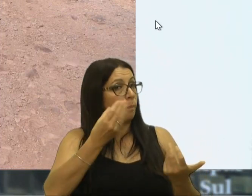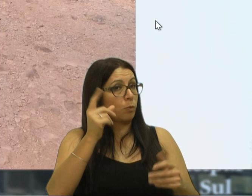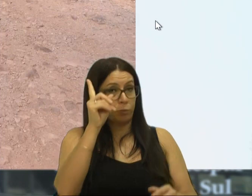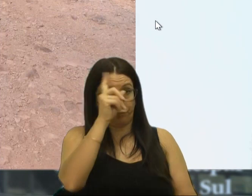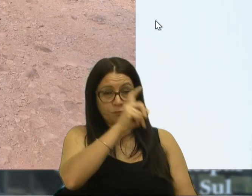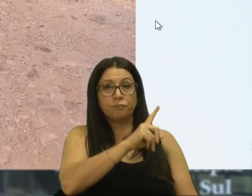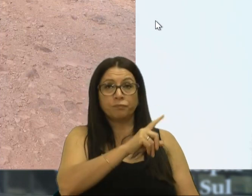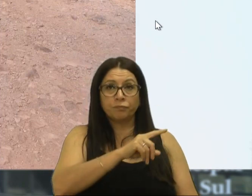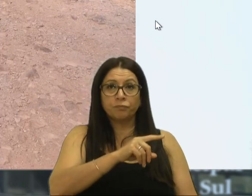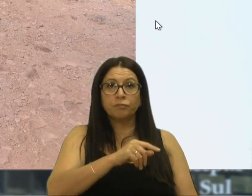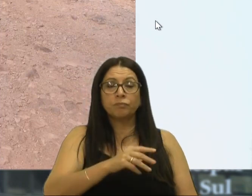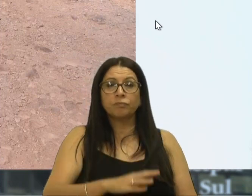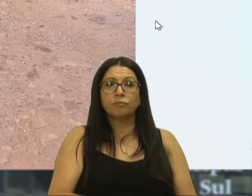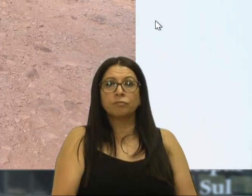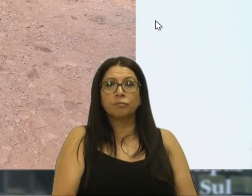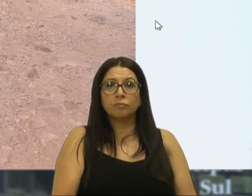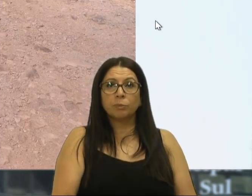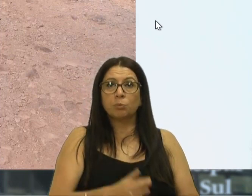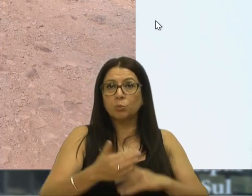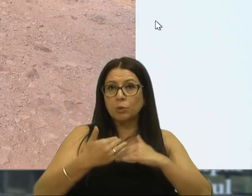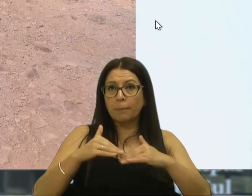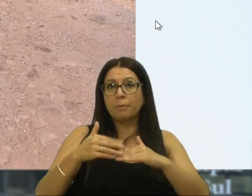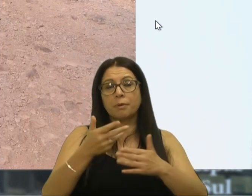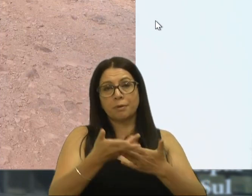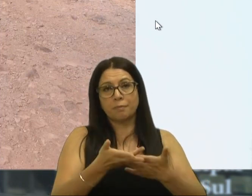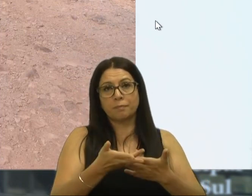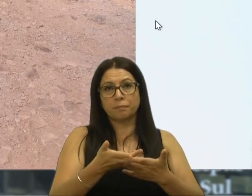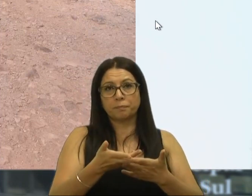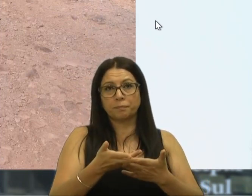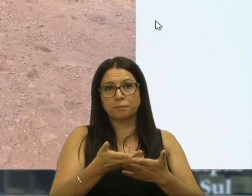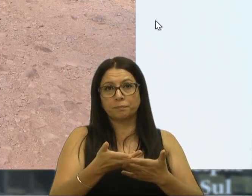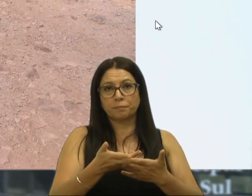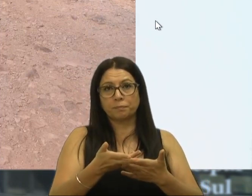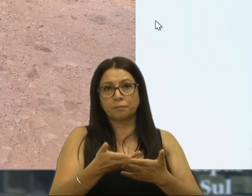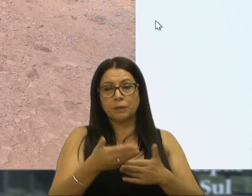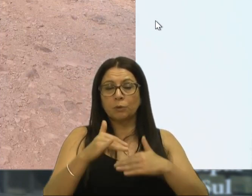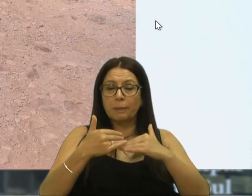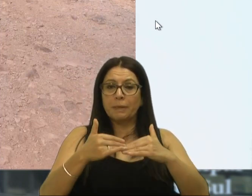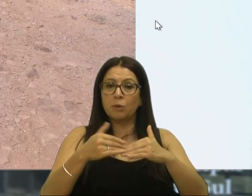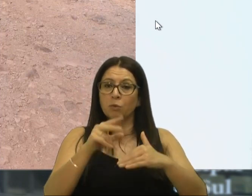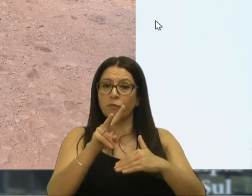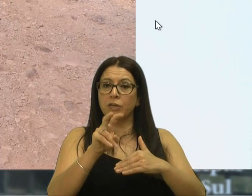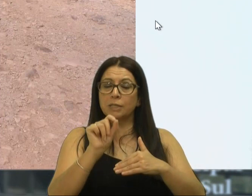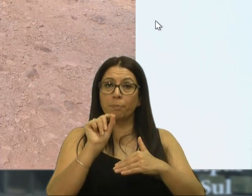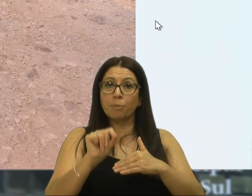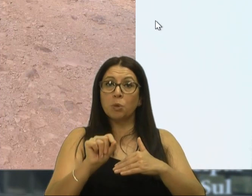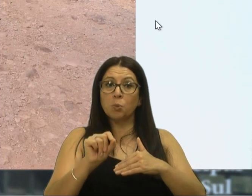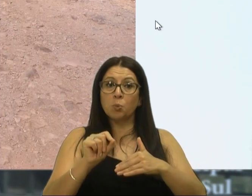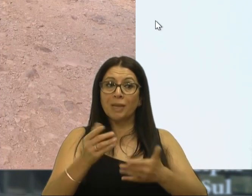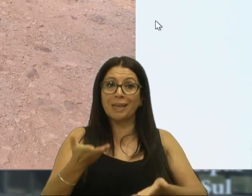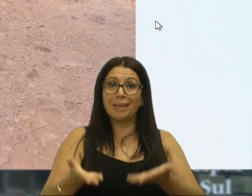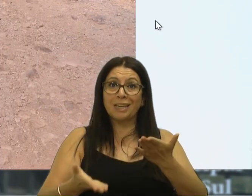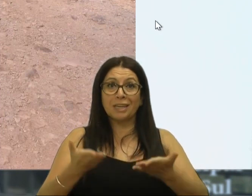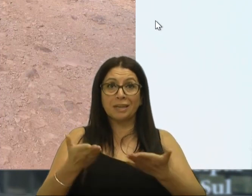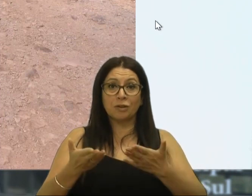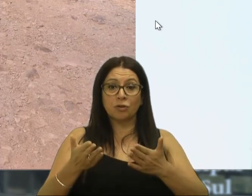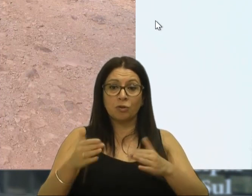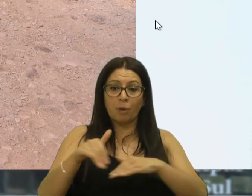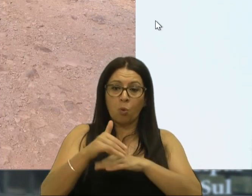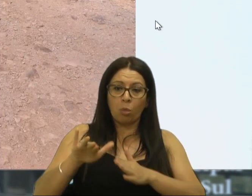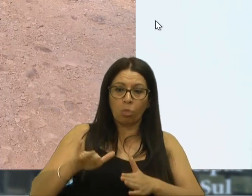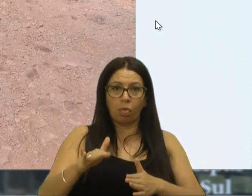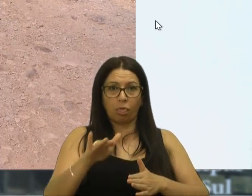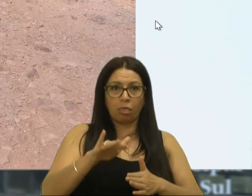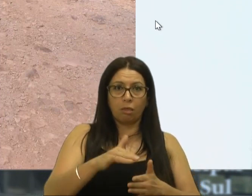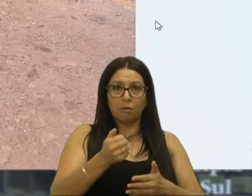dificuldade para os caminhões aí, bota um caminhão trocado aí com 25 mil quilos em cima, uma estrada de buraco